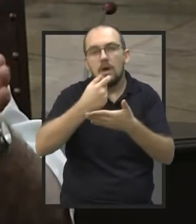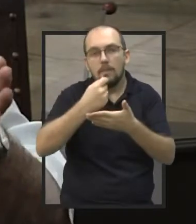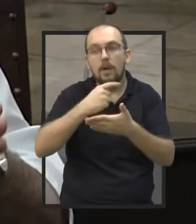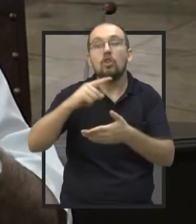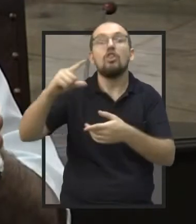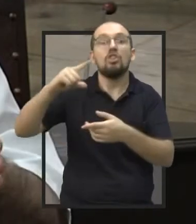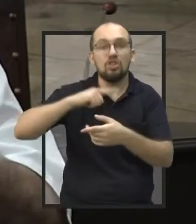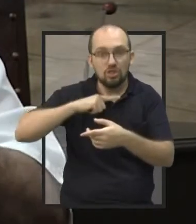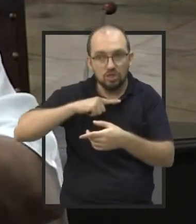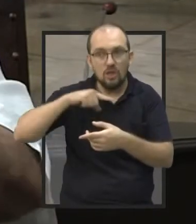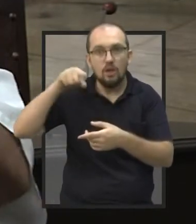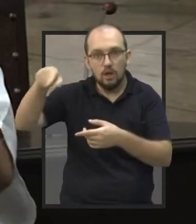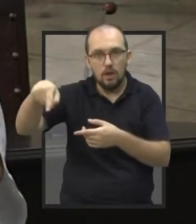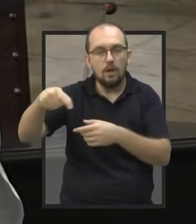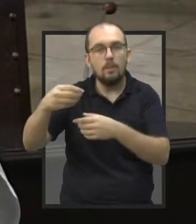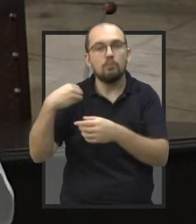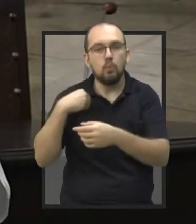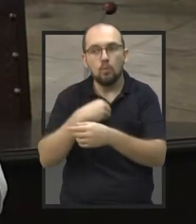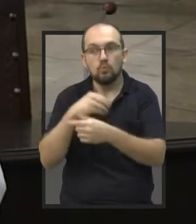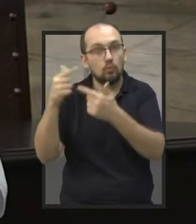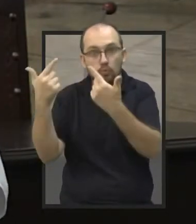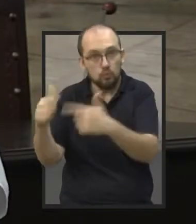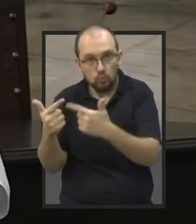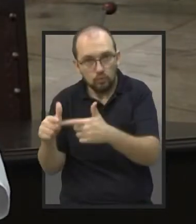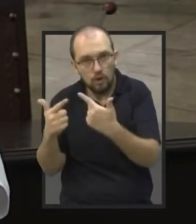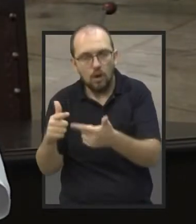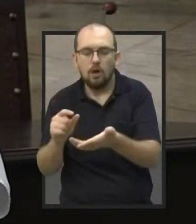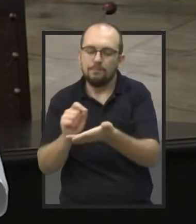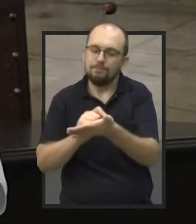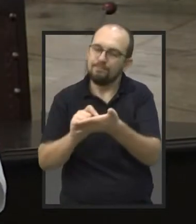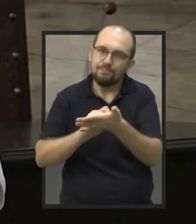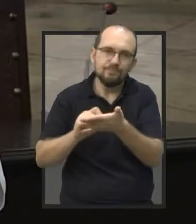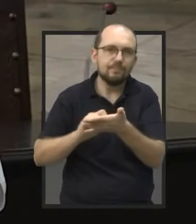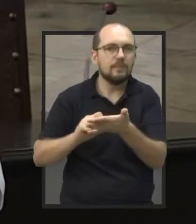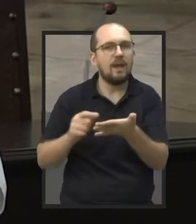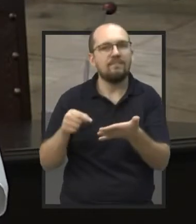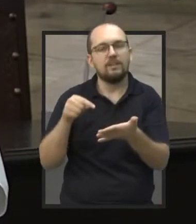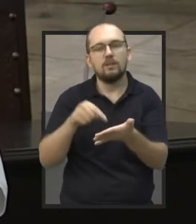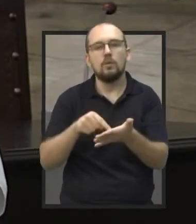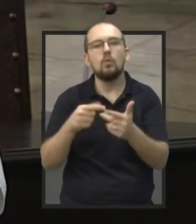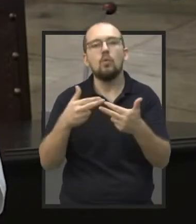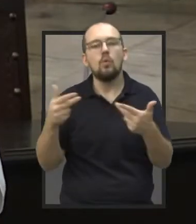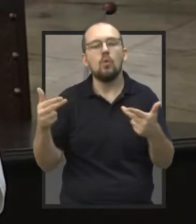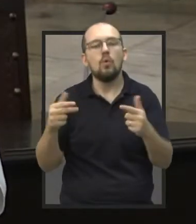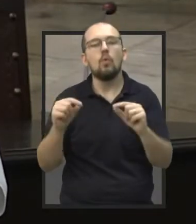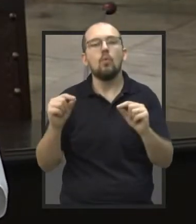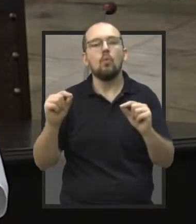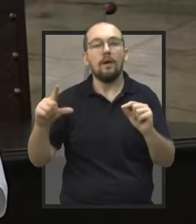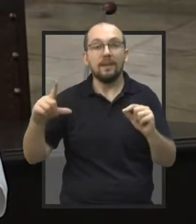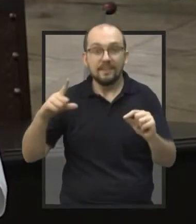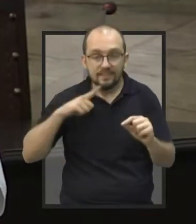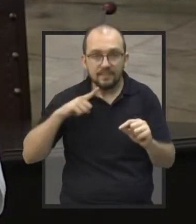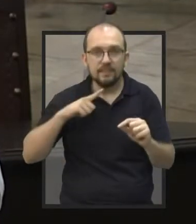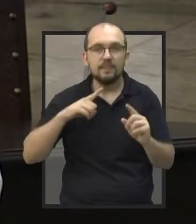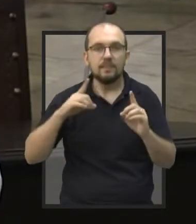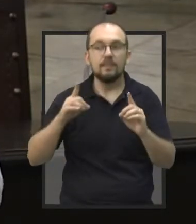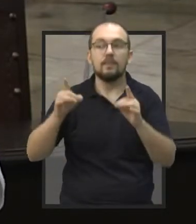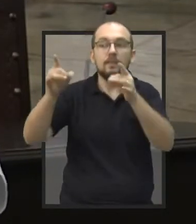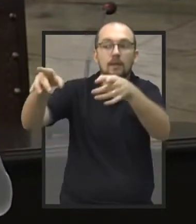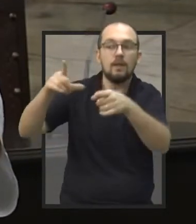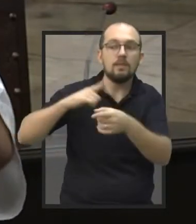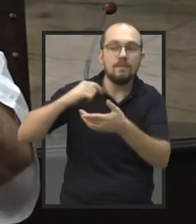posto. Se não tem no posto, prescrever uma medicação que tenha, nas farmácias,